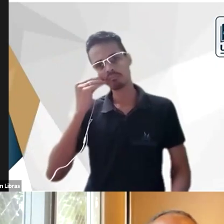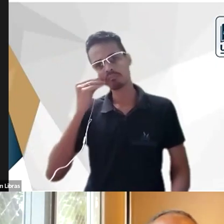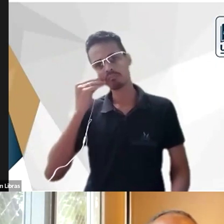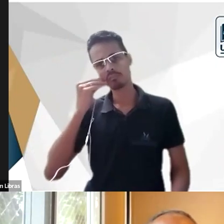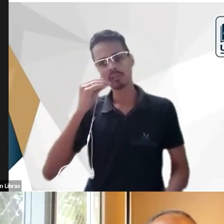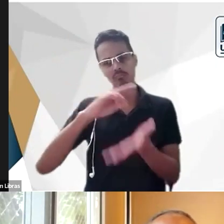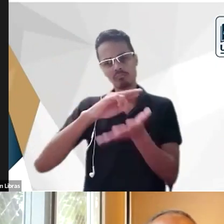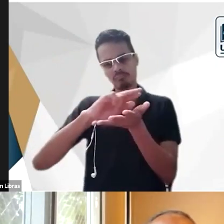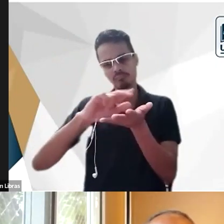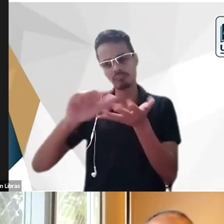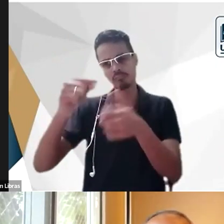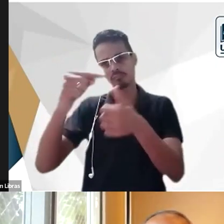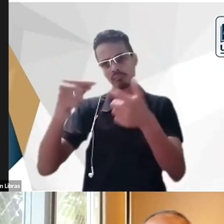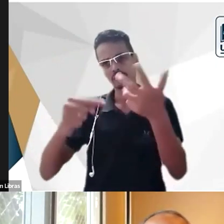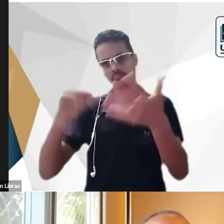questões